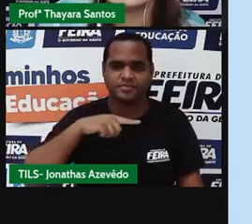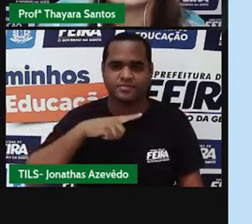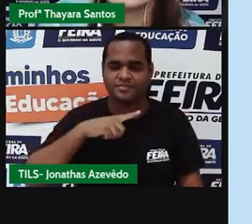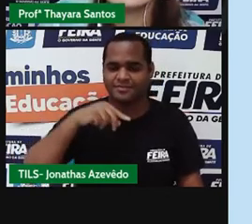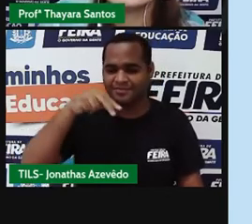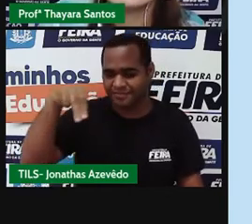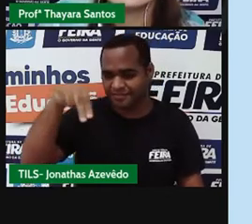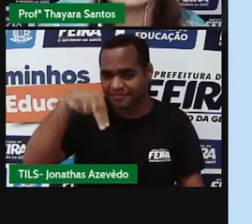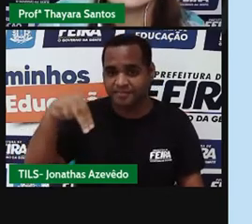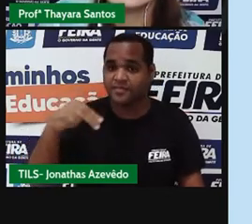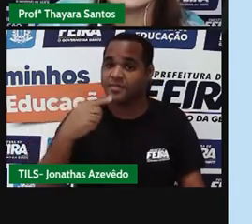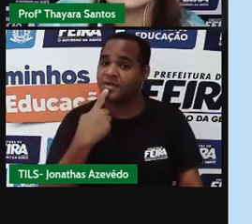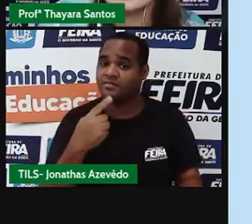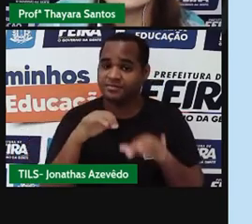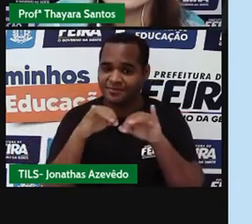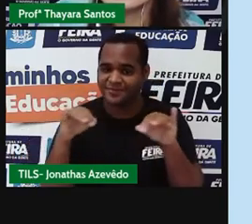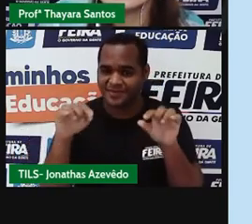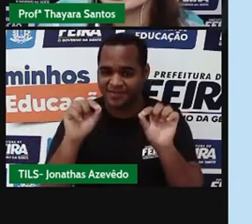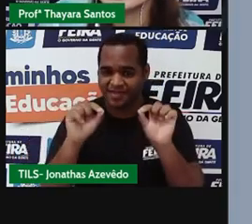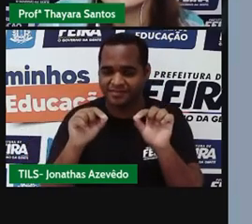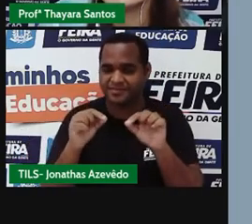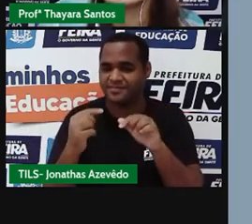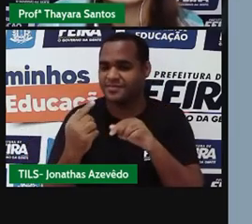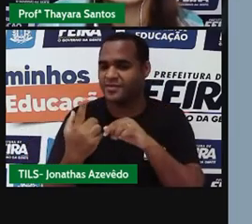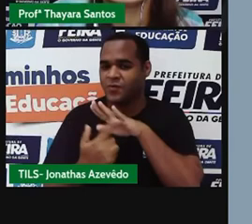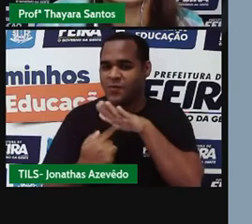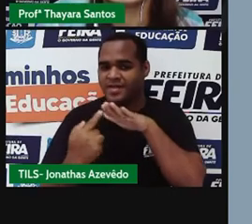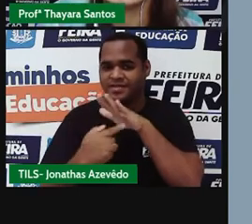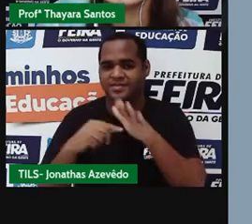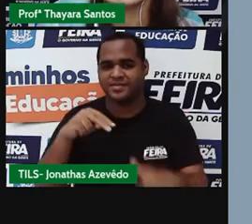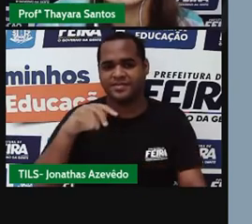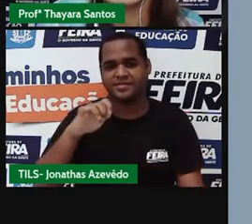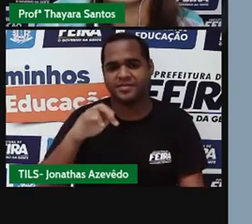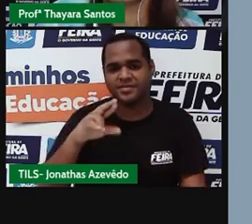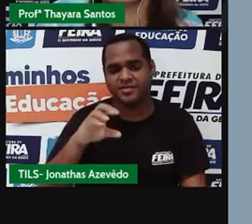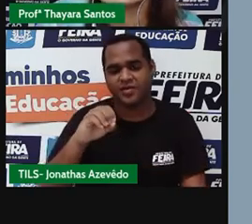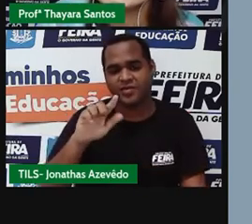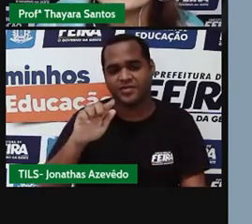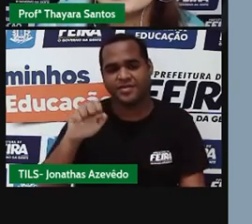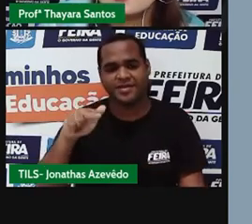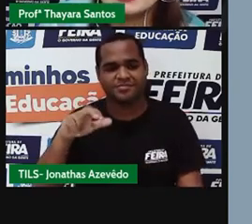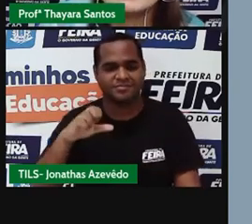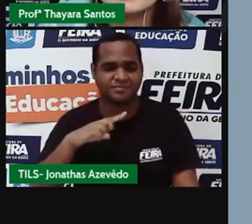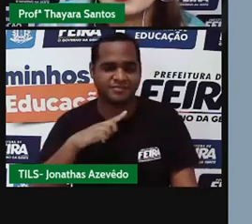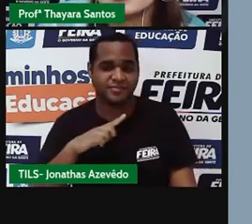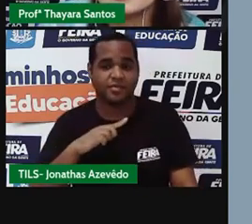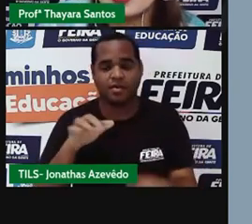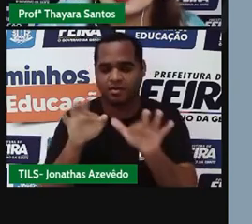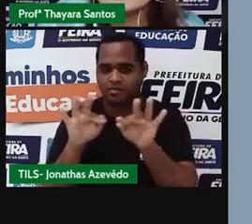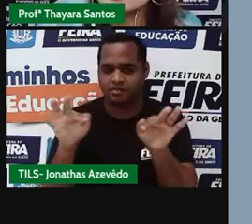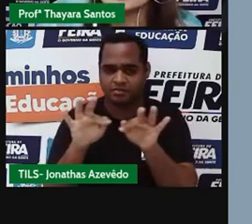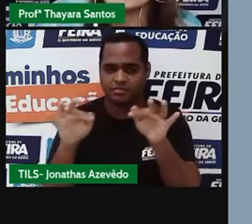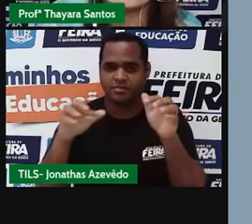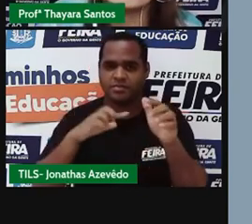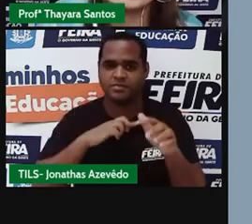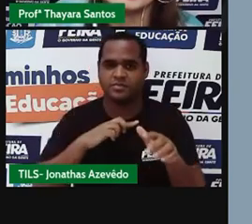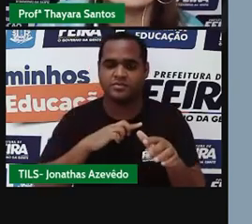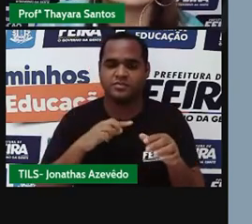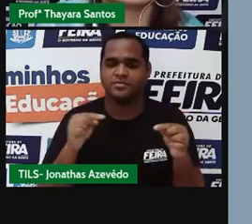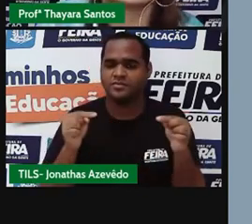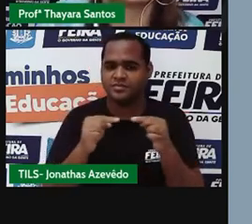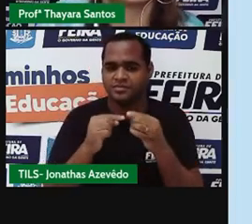Ele já está avisando que eu tenho aqui o gás nitrogênio. Que é uma substância também simples, só tem